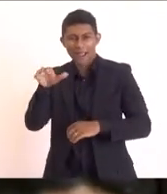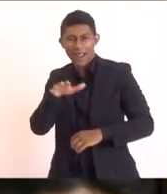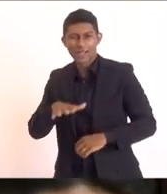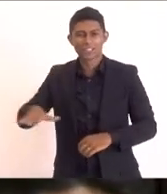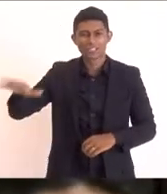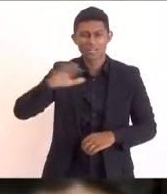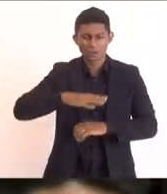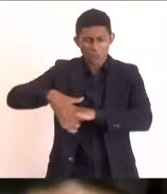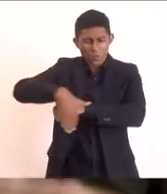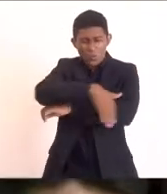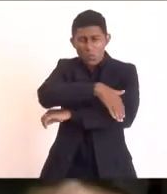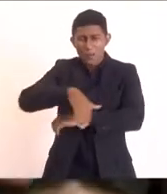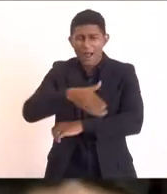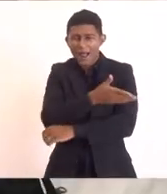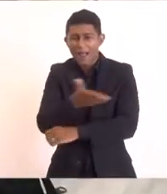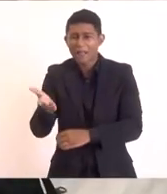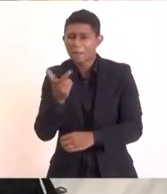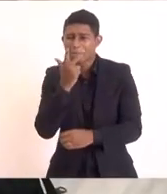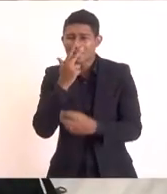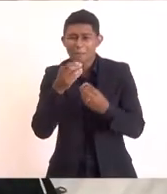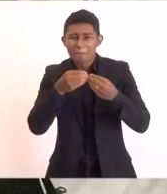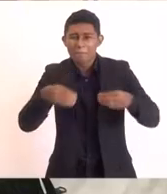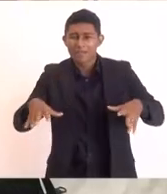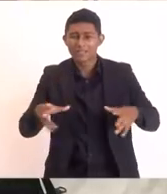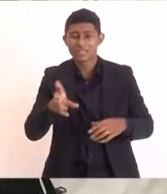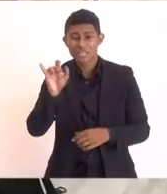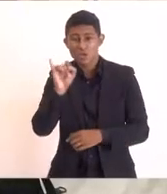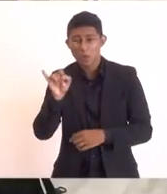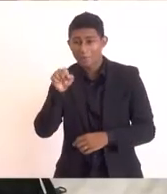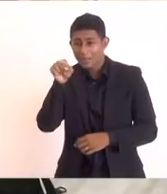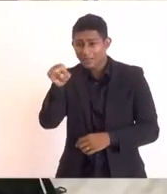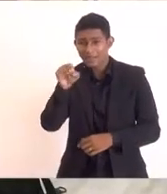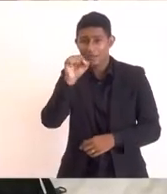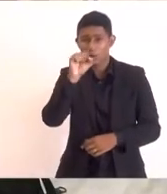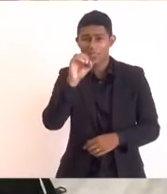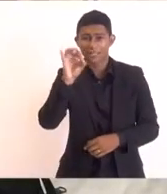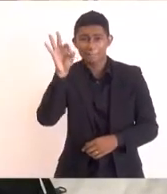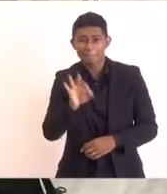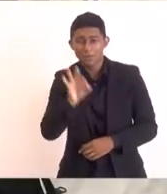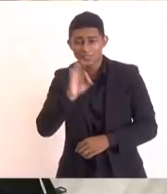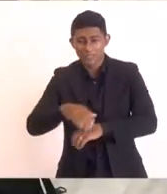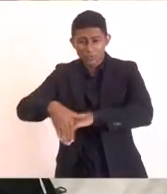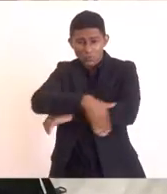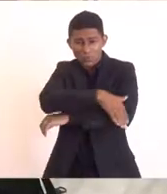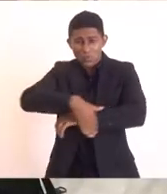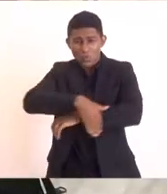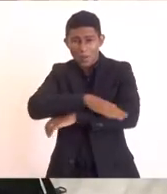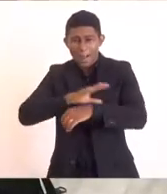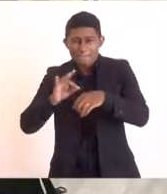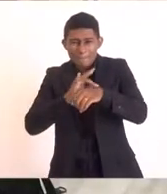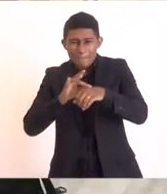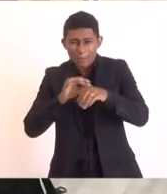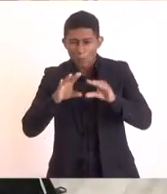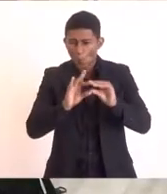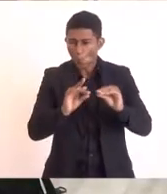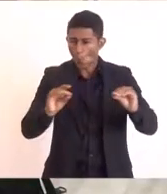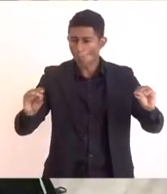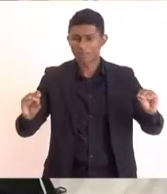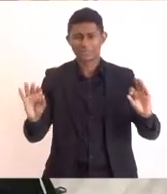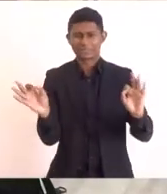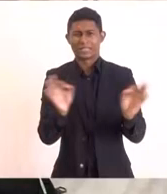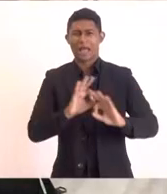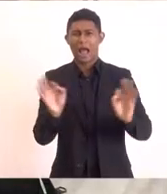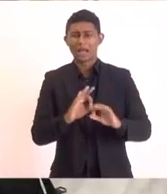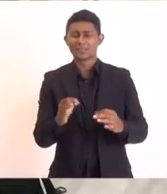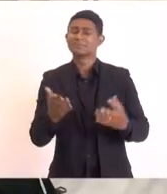precárias como disse o Vantuiu lá em Guaba também 80% da cidade asfaltada a gente tem que olhar muito por esse lado